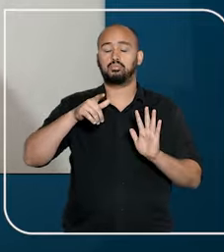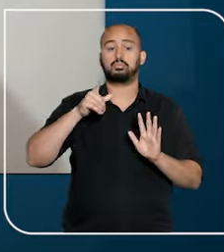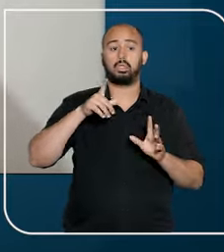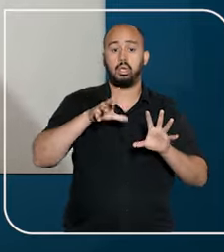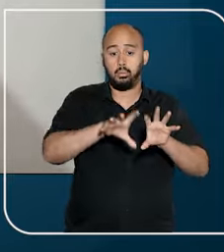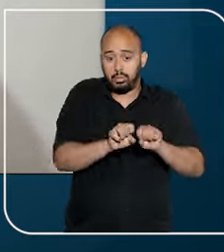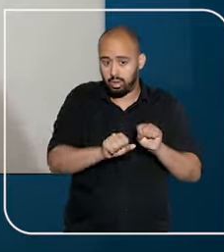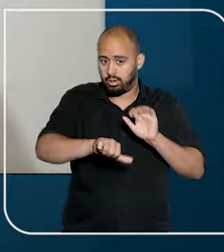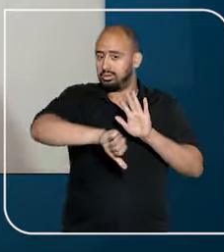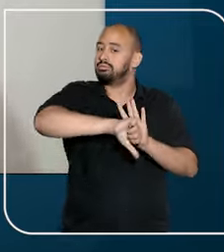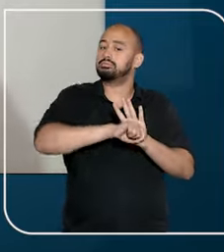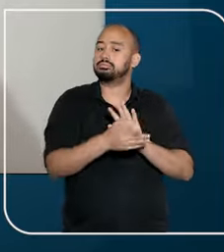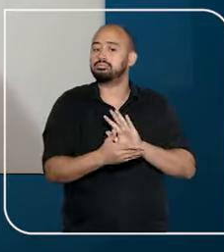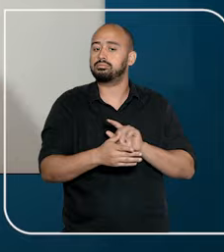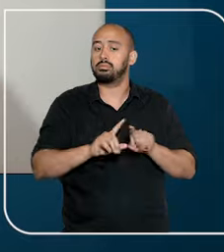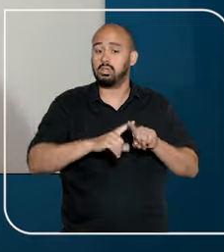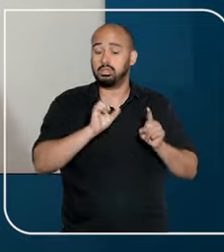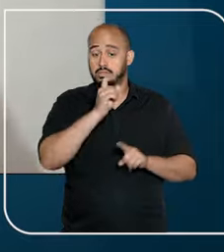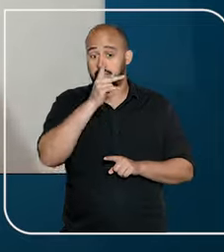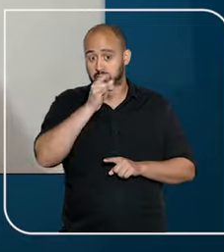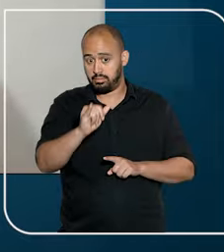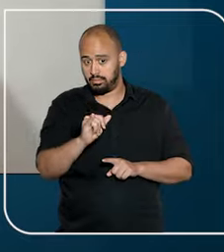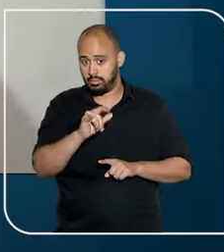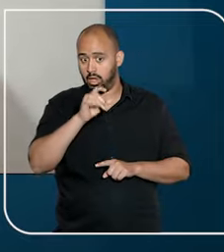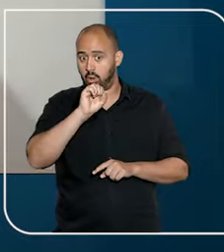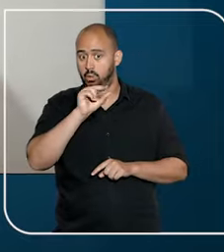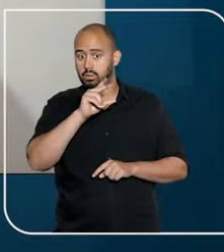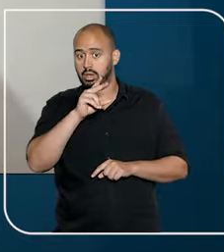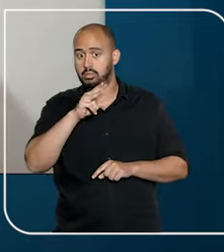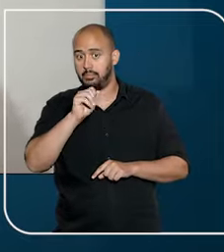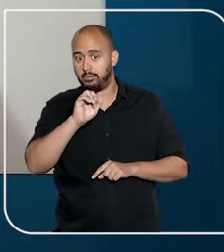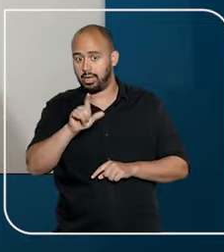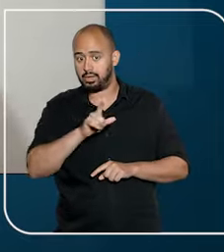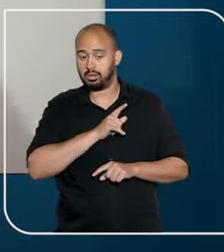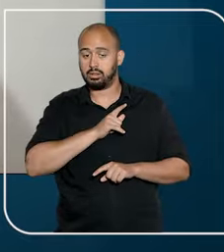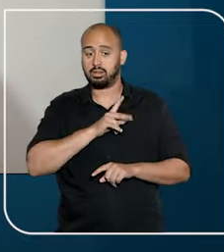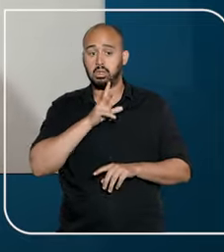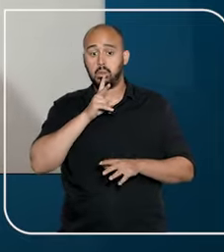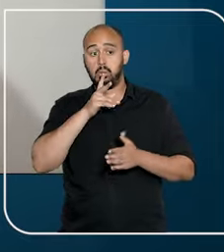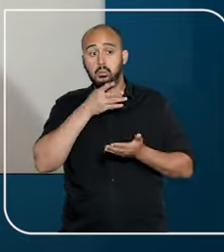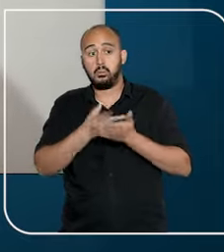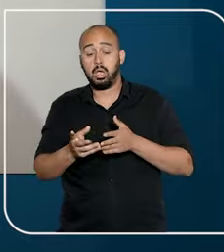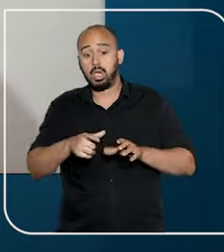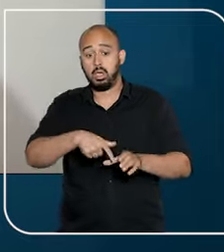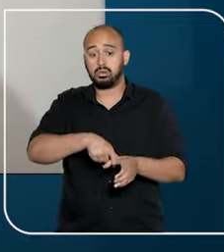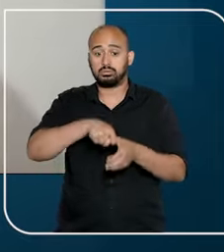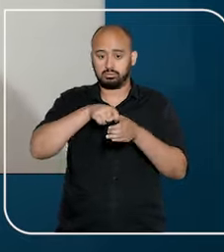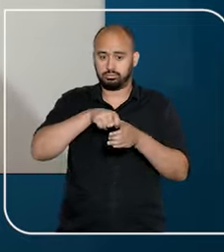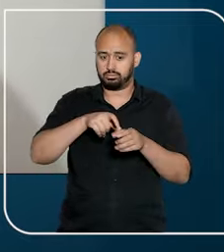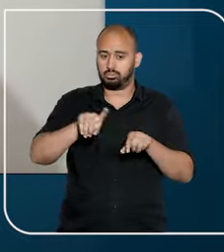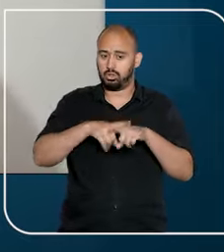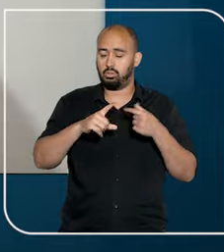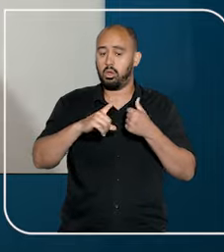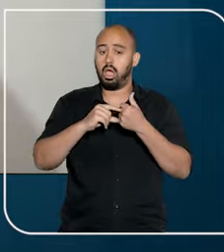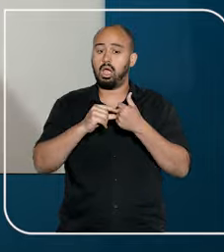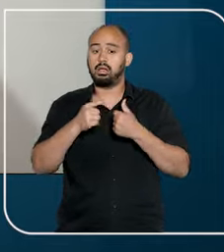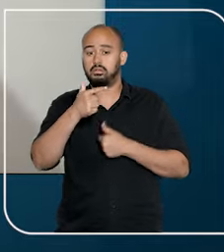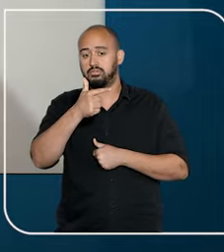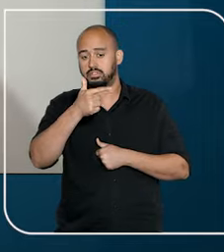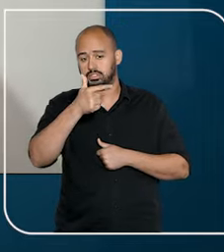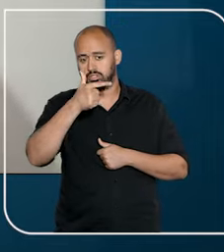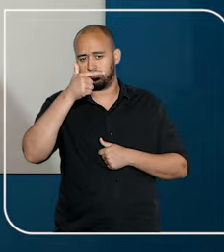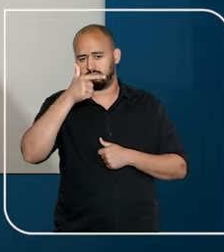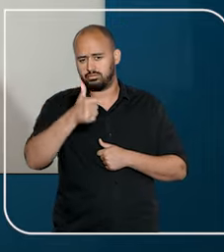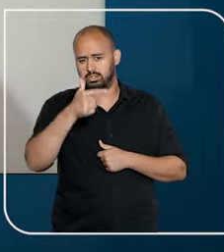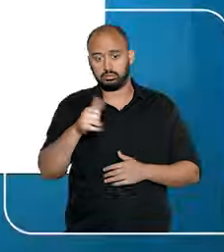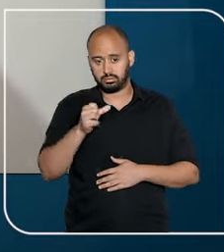mas se for o caso de pai ou mãe, poderia ainda decidir sobre eles a destituição ou suspensão do poder familiar, conforme o artigo